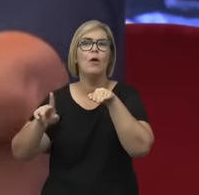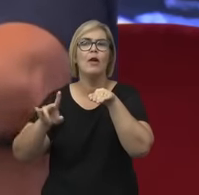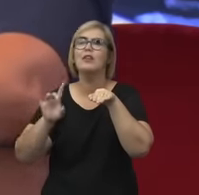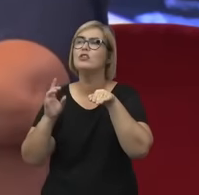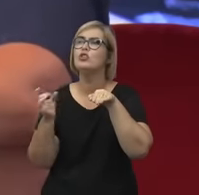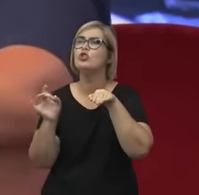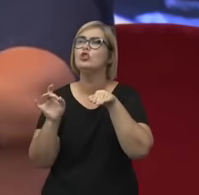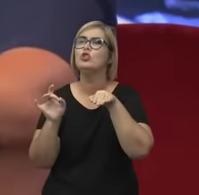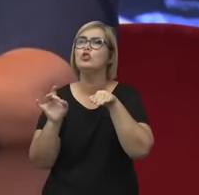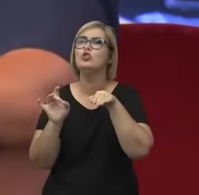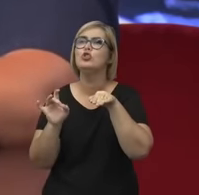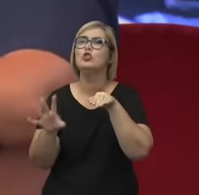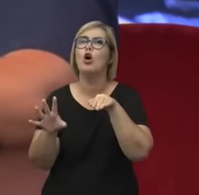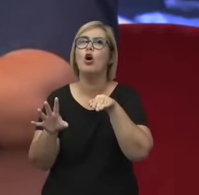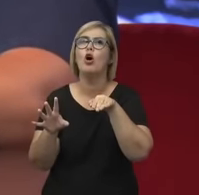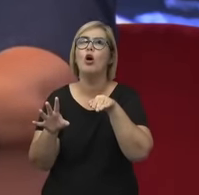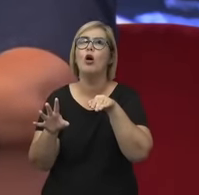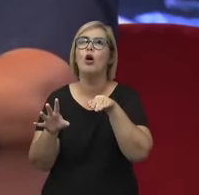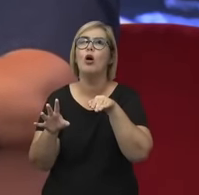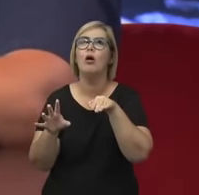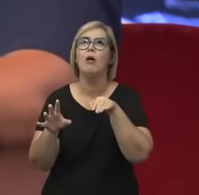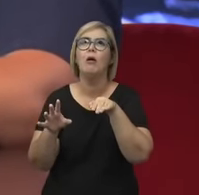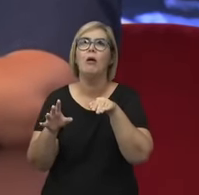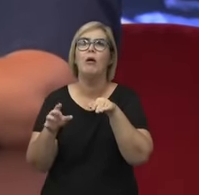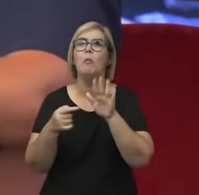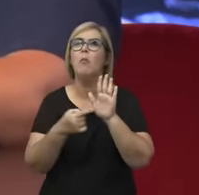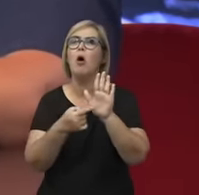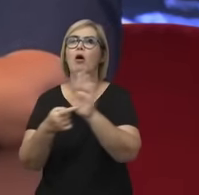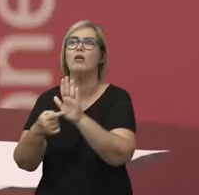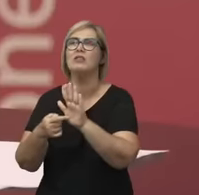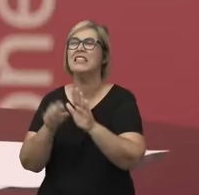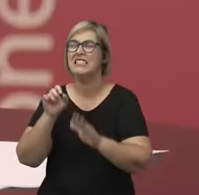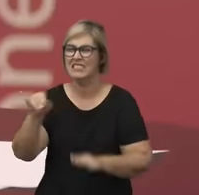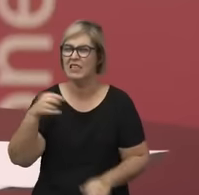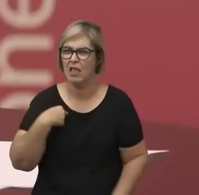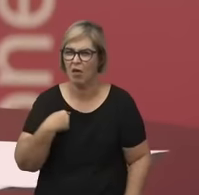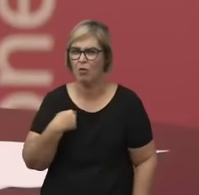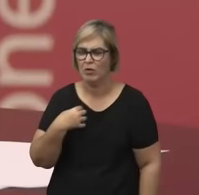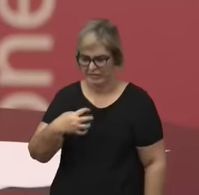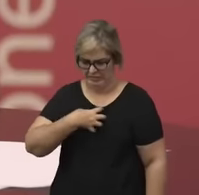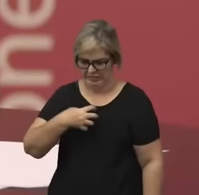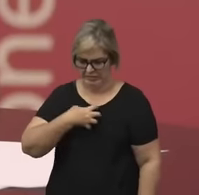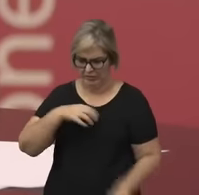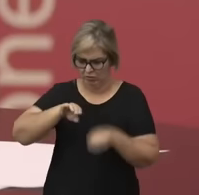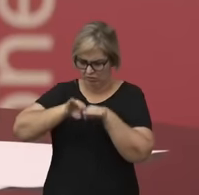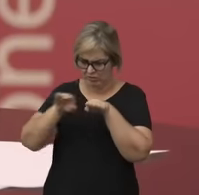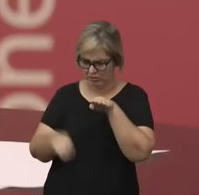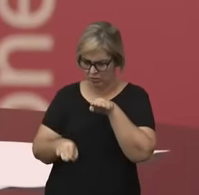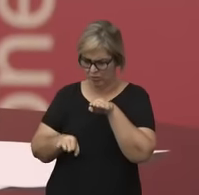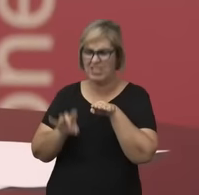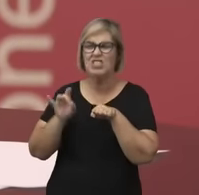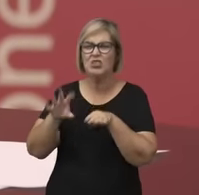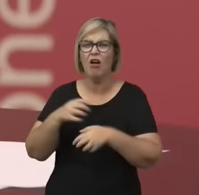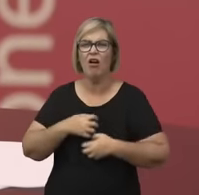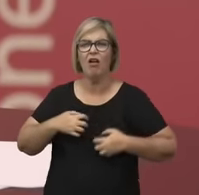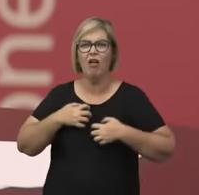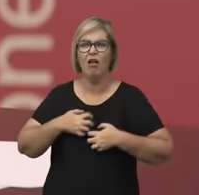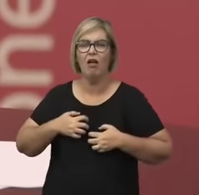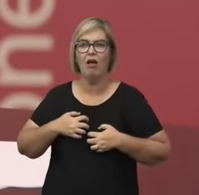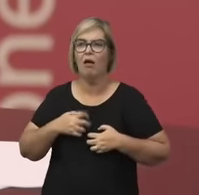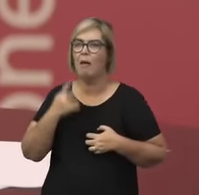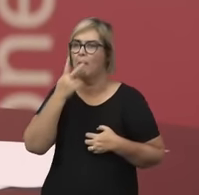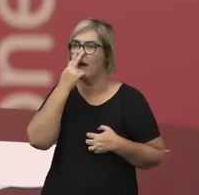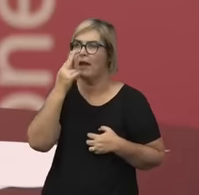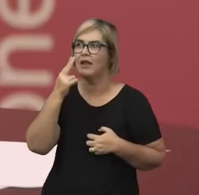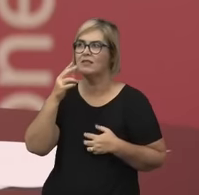Se eu só experimento a desigualdade como um desconforto, isso não tem muito efeito político. A